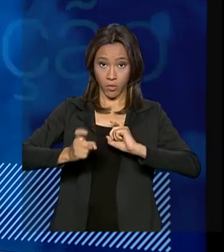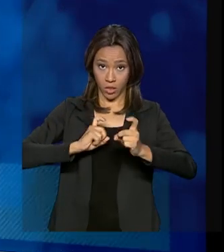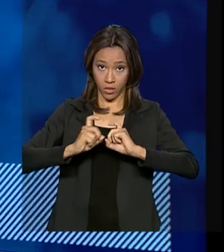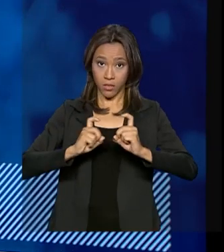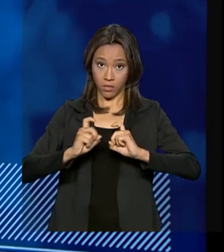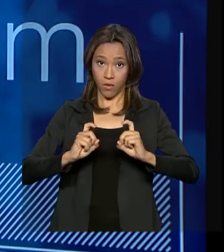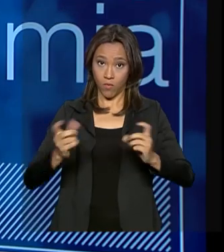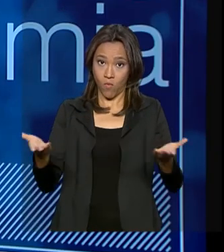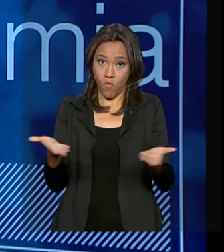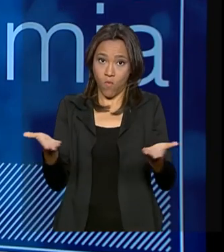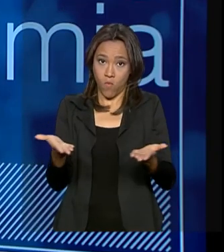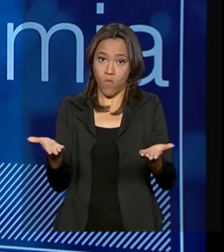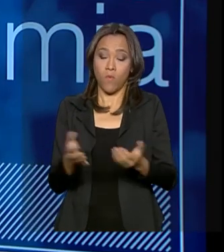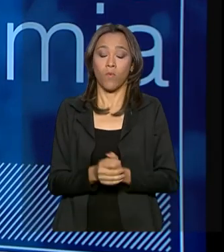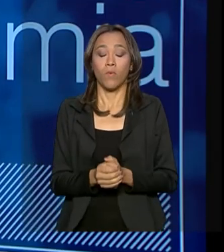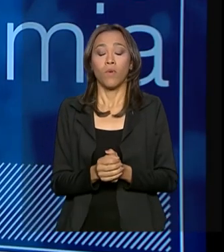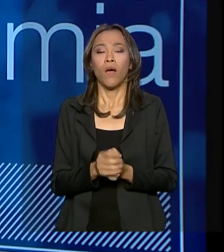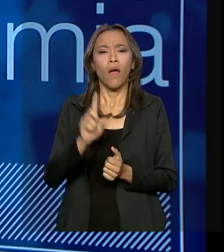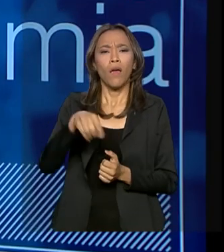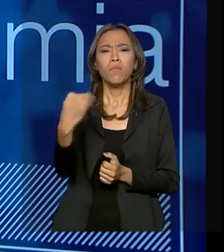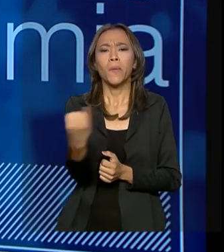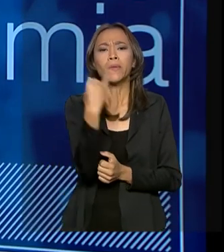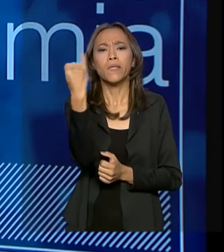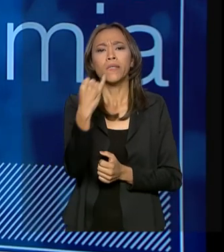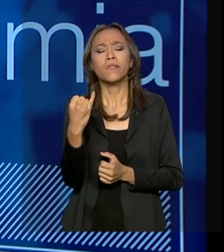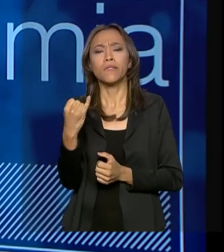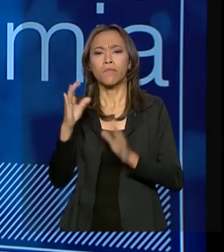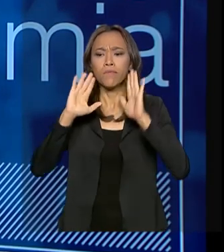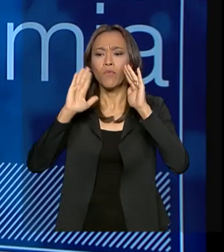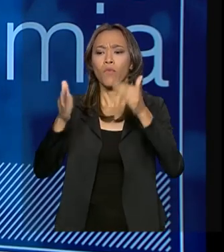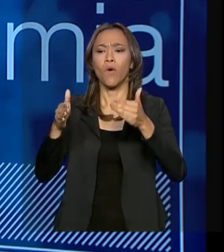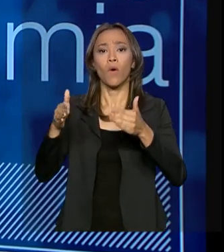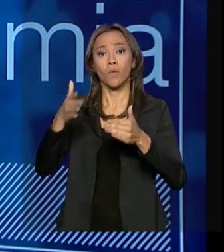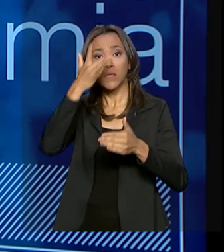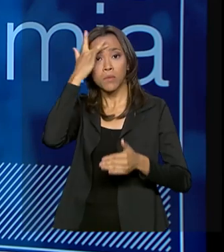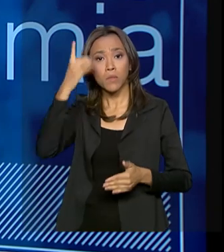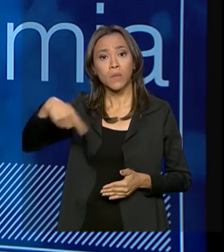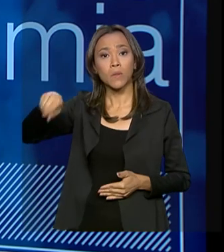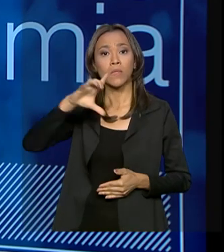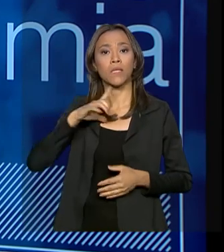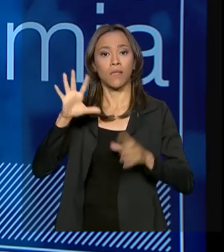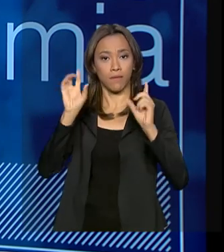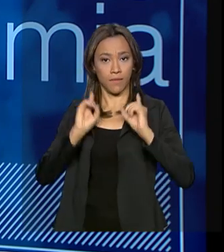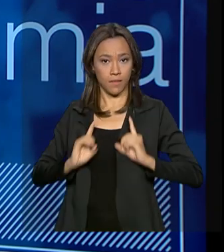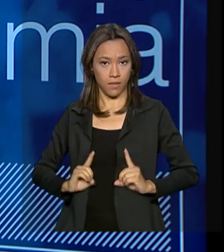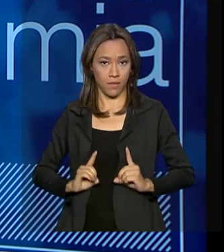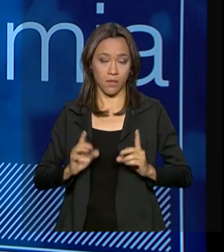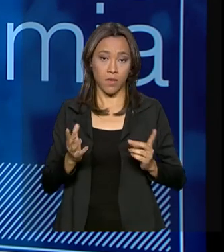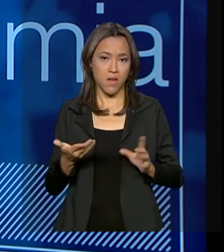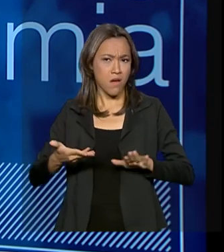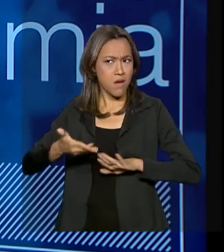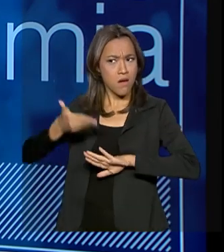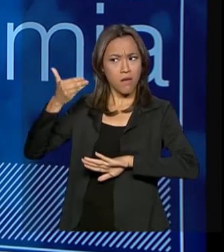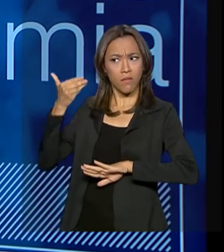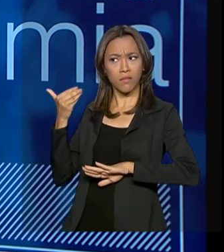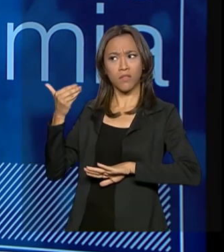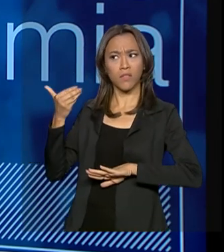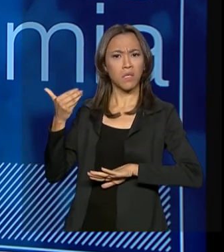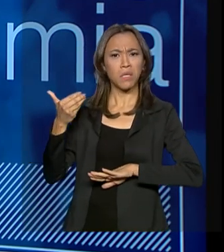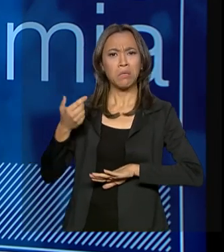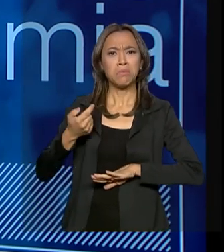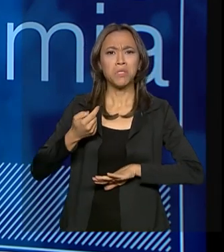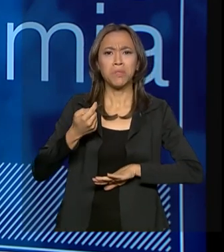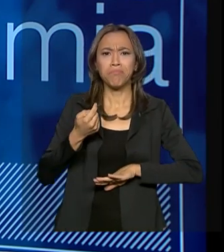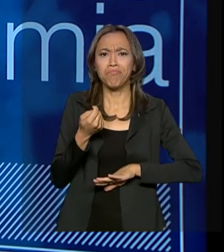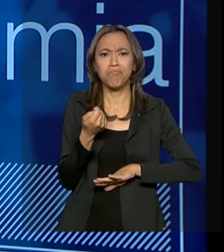é fundamental a questão das pessoas com deficiência. A Caixa Econômica Federal, ela não tinha nem um mínimo de